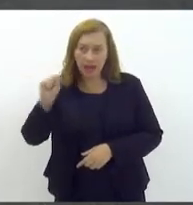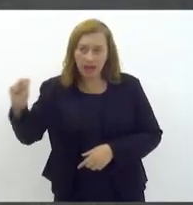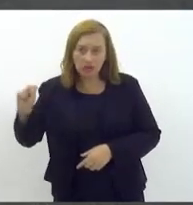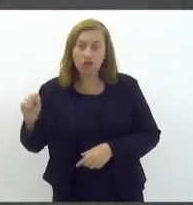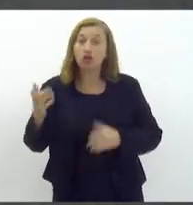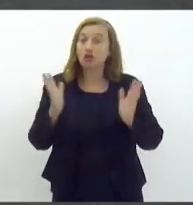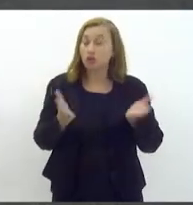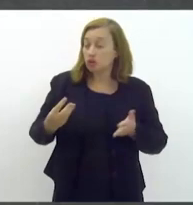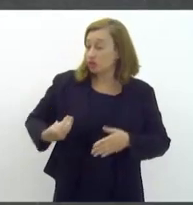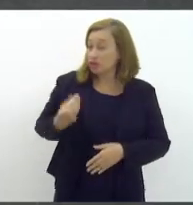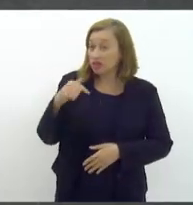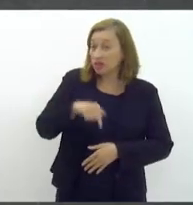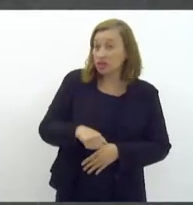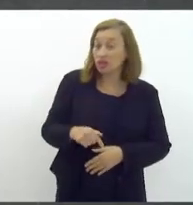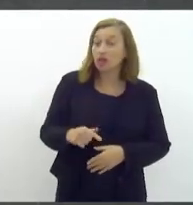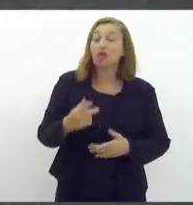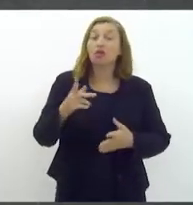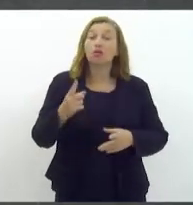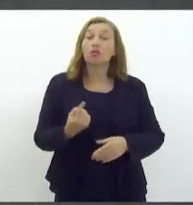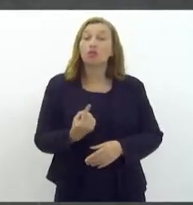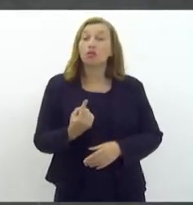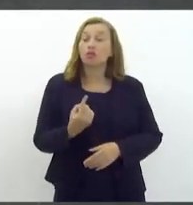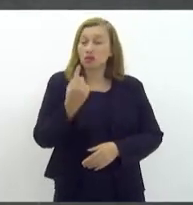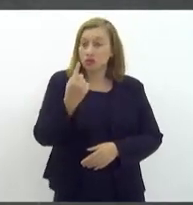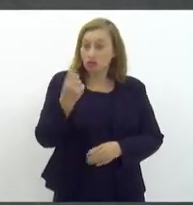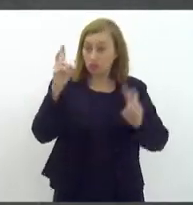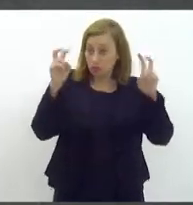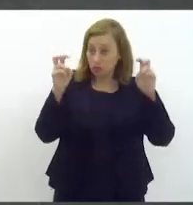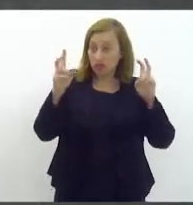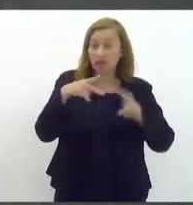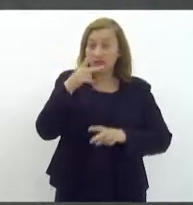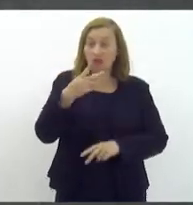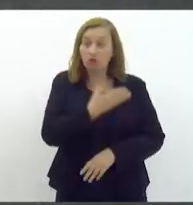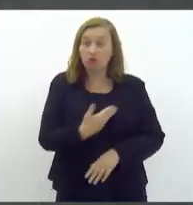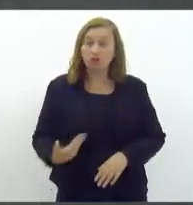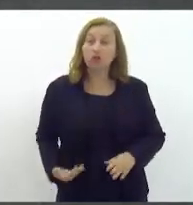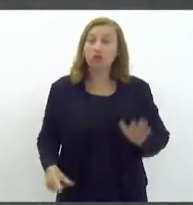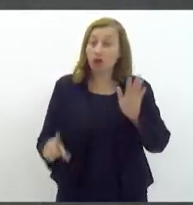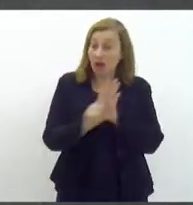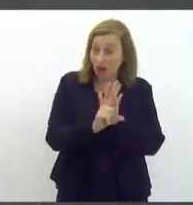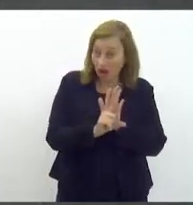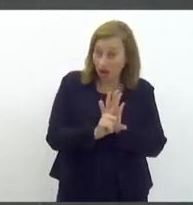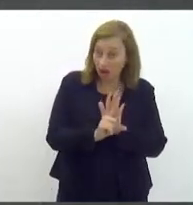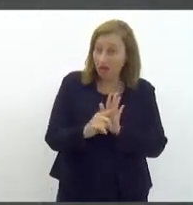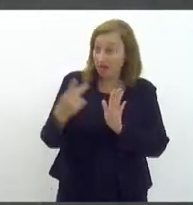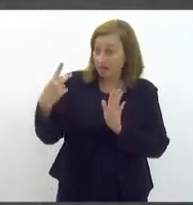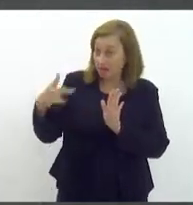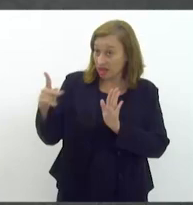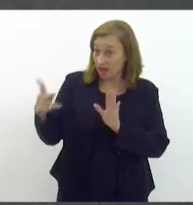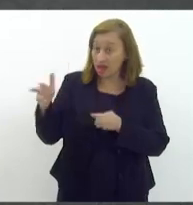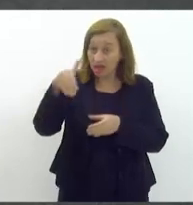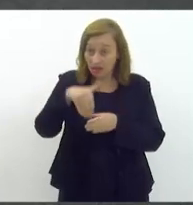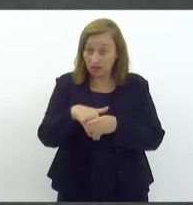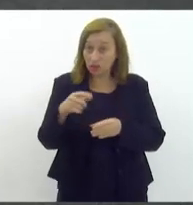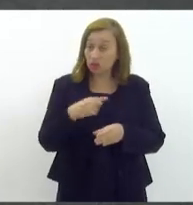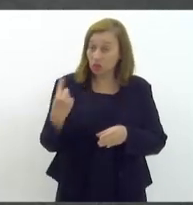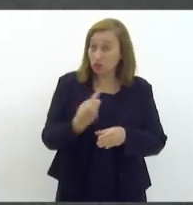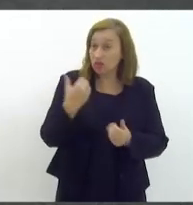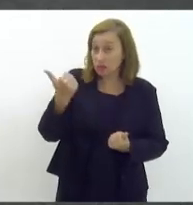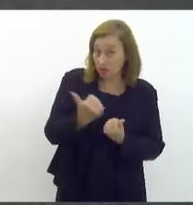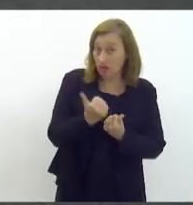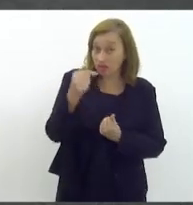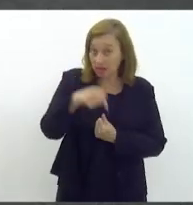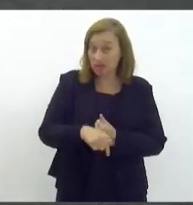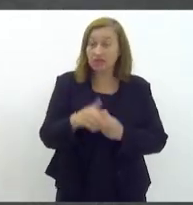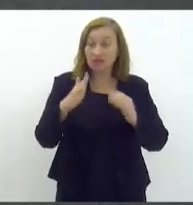e uma das questões que ela levantou para o governador, é que a lei, inclusive dela, que votou e nós apoiamos